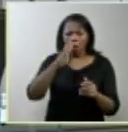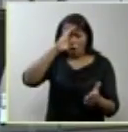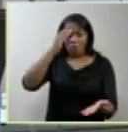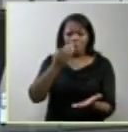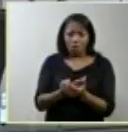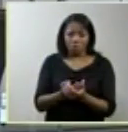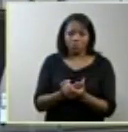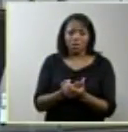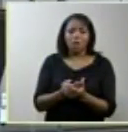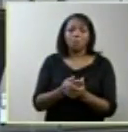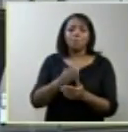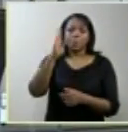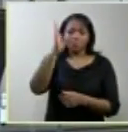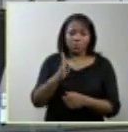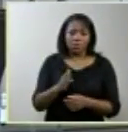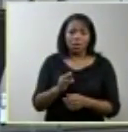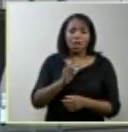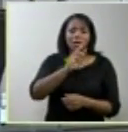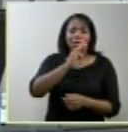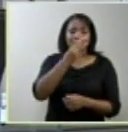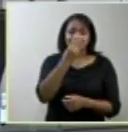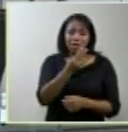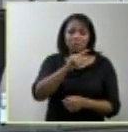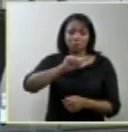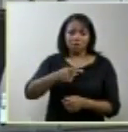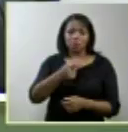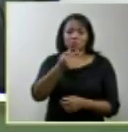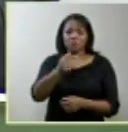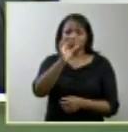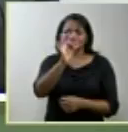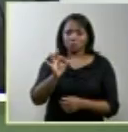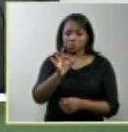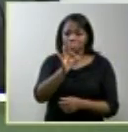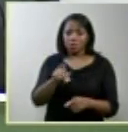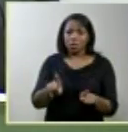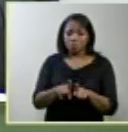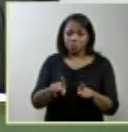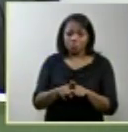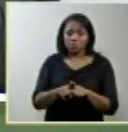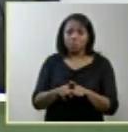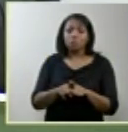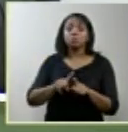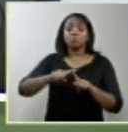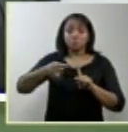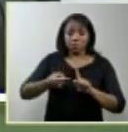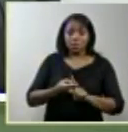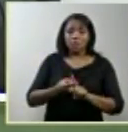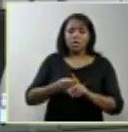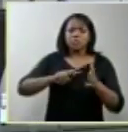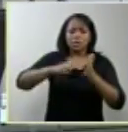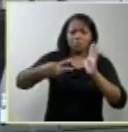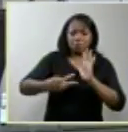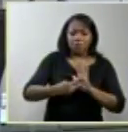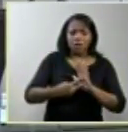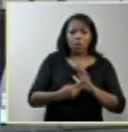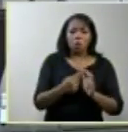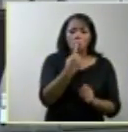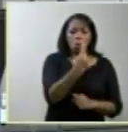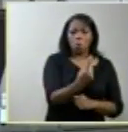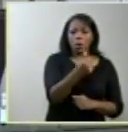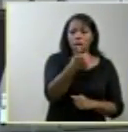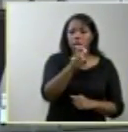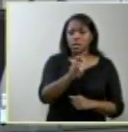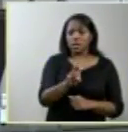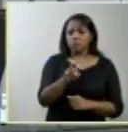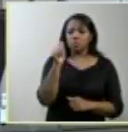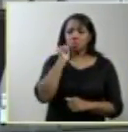população brasileira é de 3,7 das mulheres em idade reprodutiva isso significa uma em cada 15 mulheres em algum